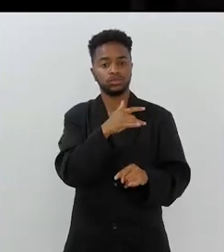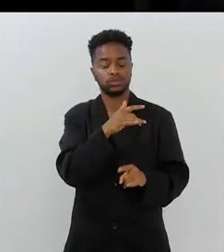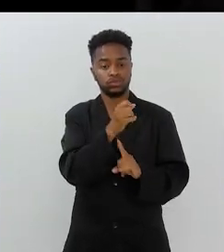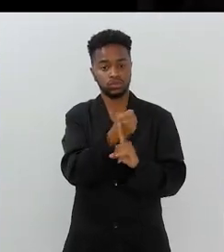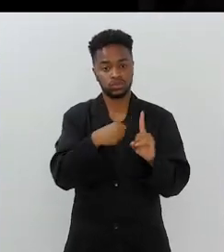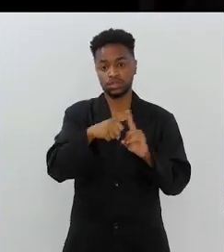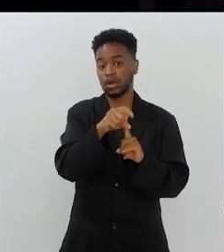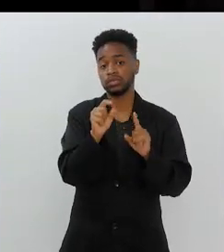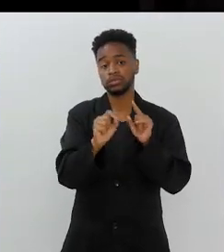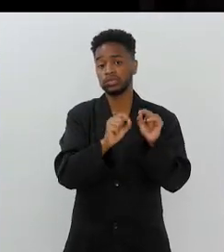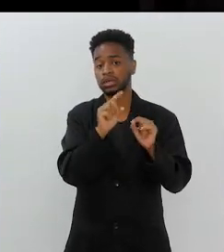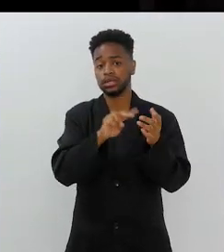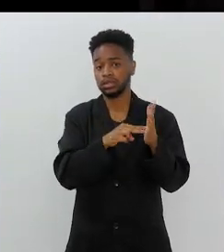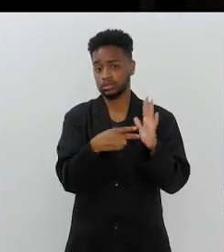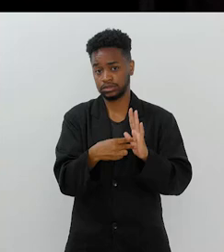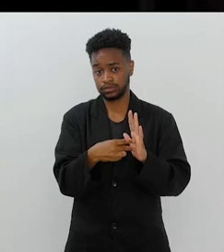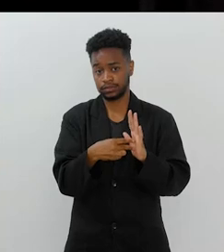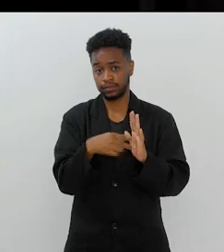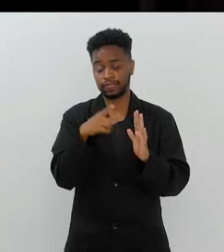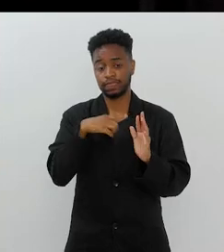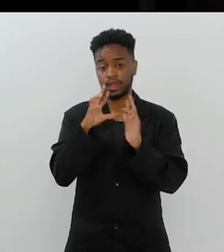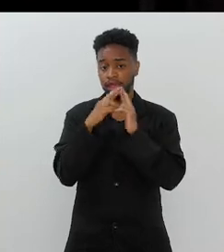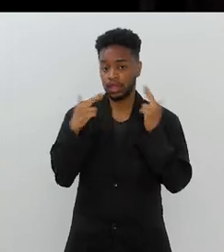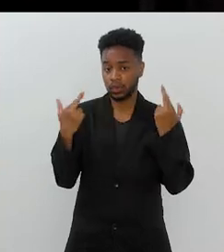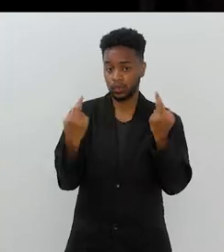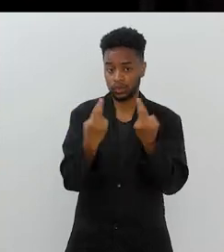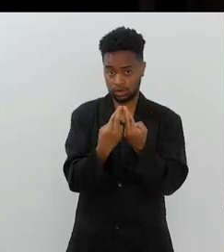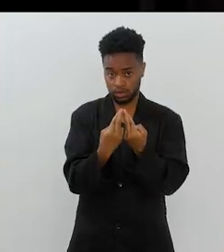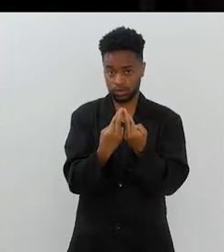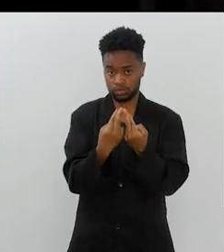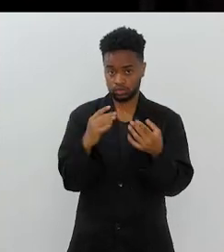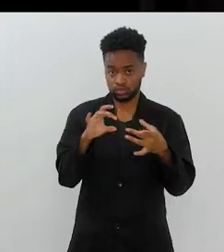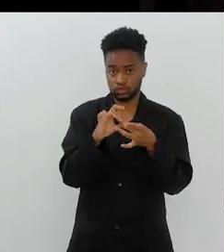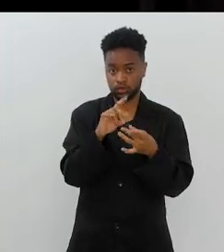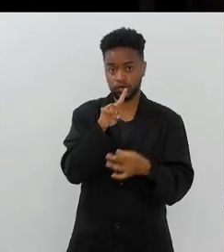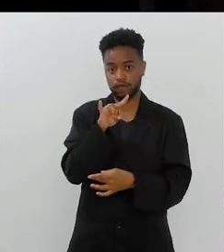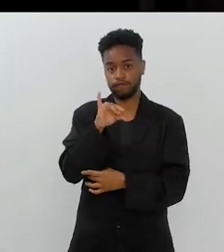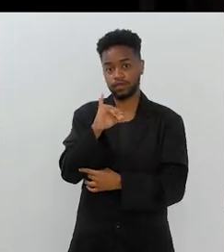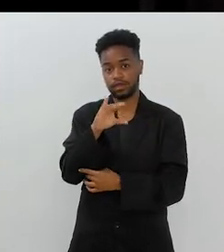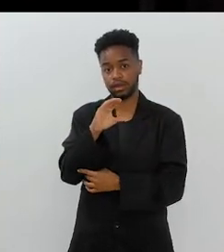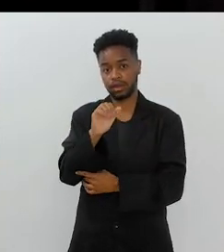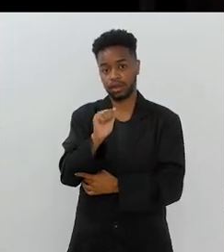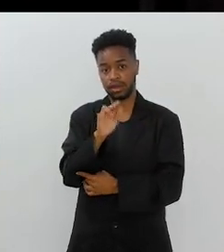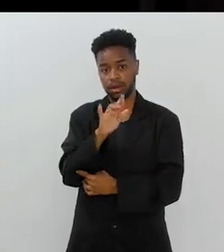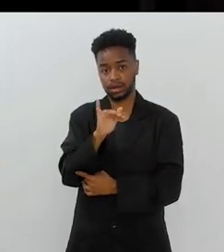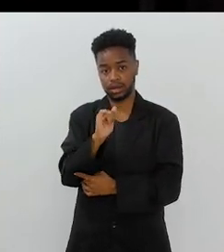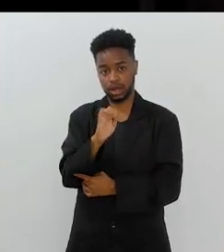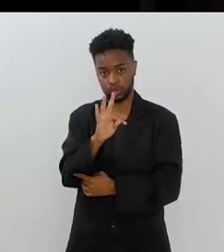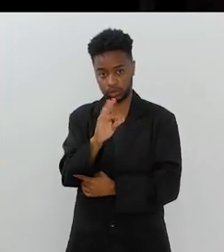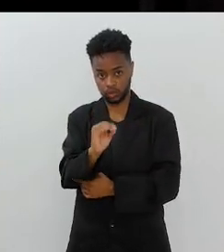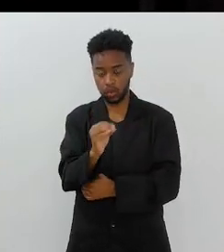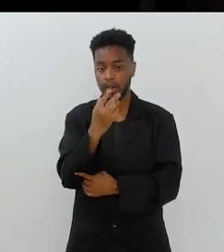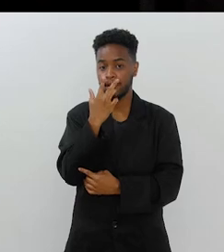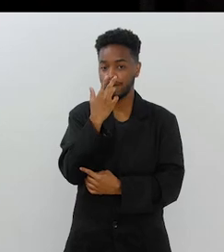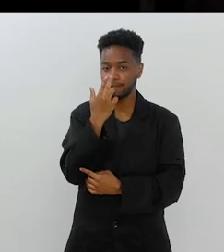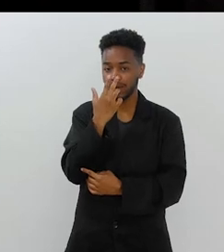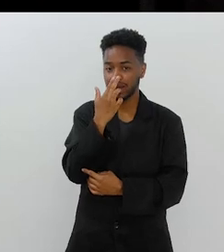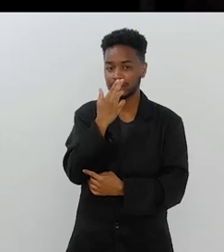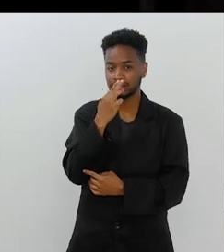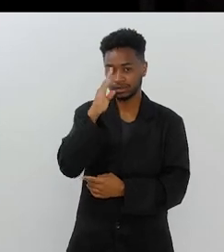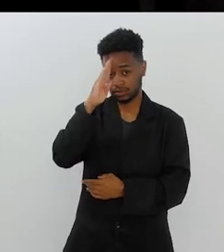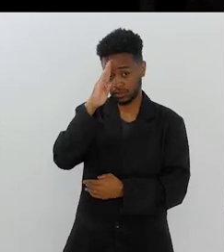vicariato da caridade social é o quê? É a reunião, né? Digamos assim, é um grande